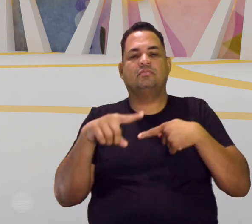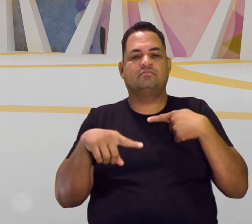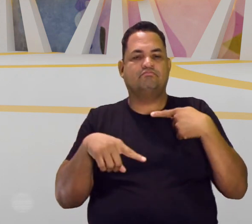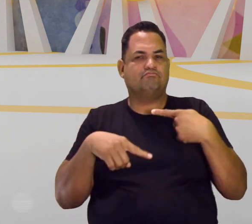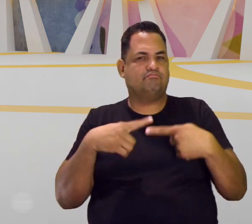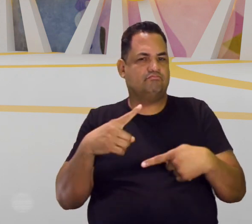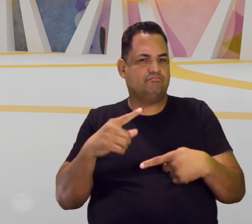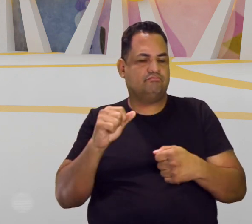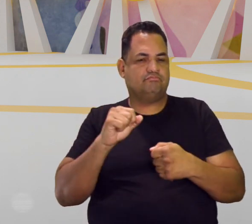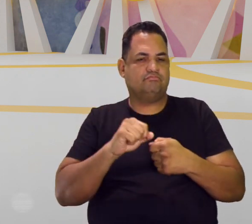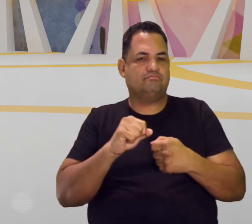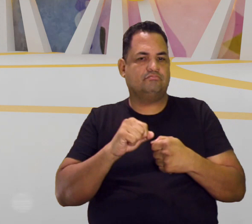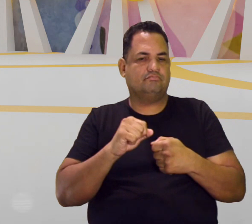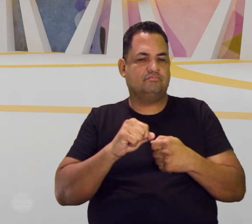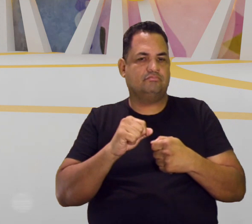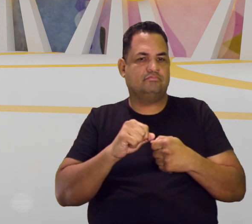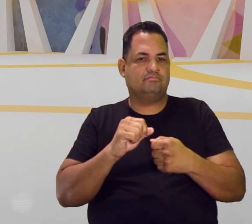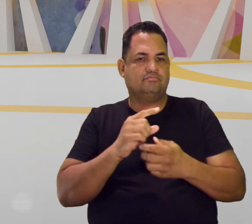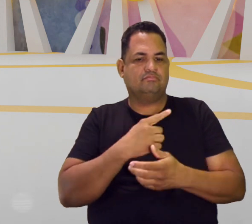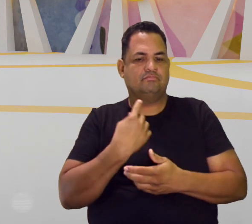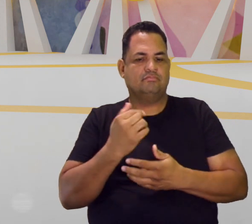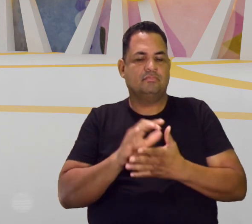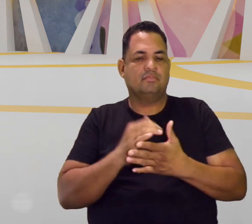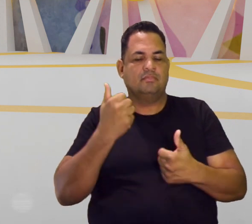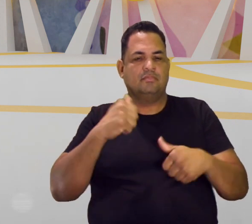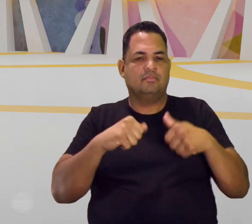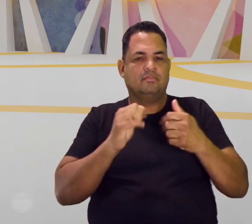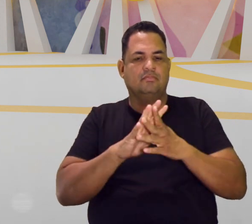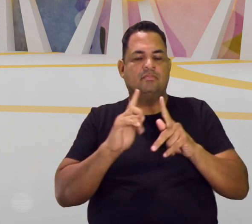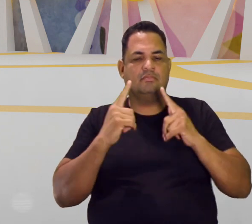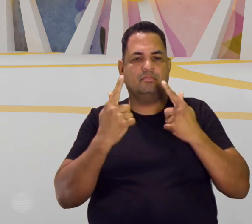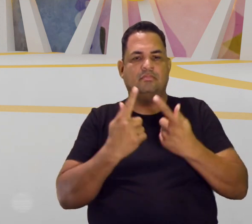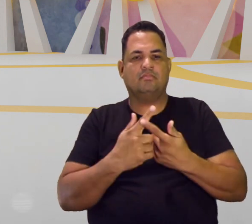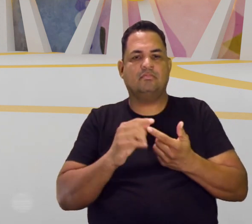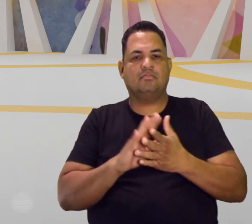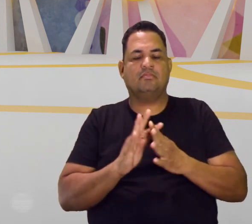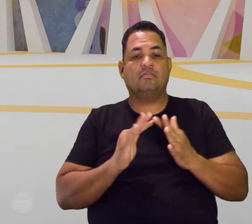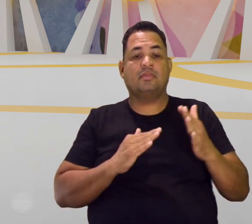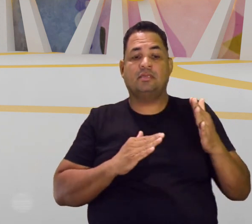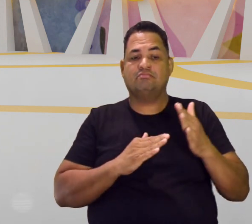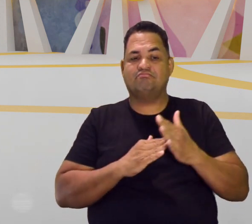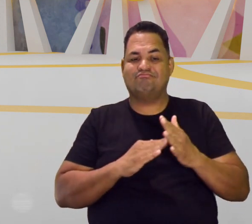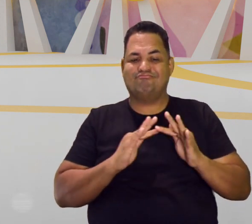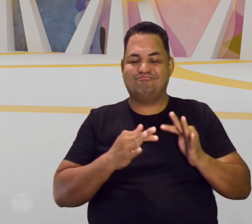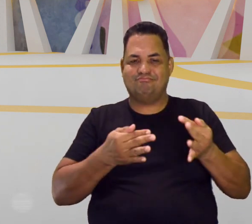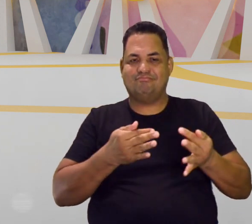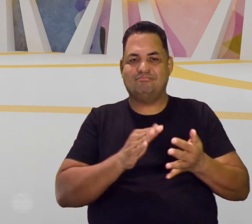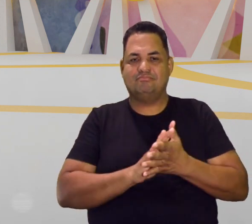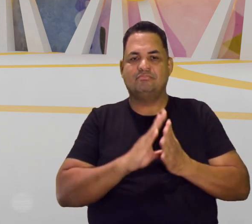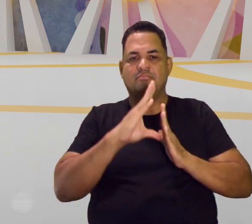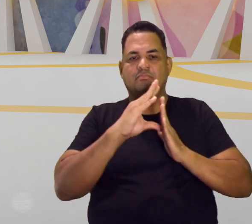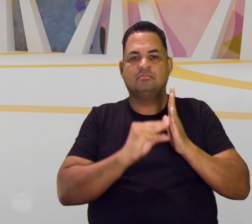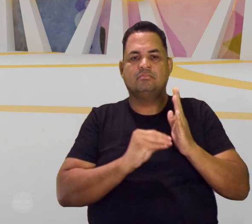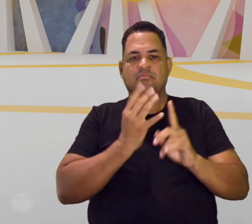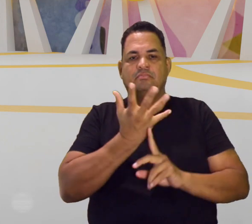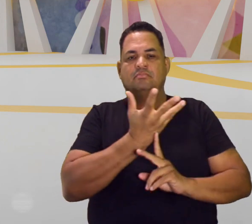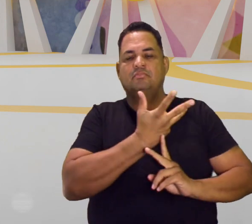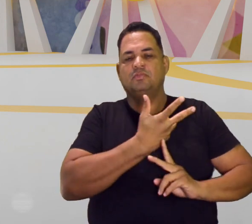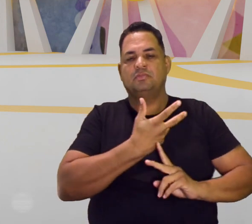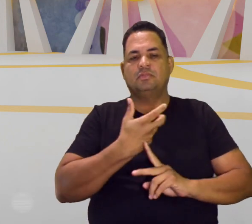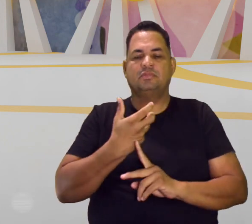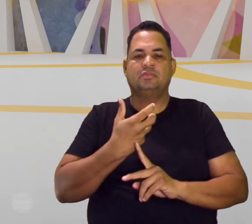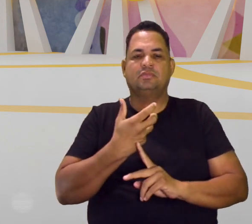pouquinho, vocês vão fazer a nossa avaliação geral, a última avaliação geral aqui do componente curricular de